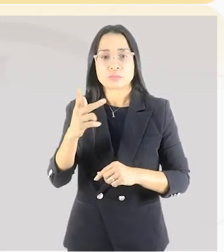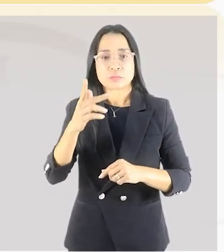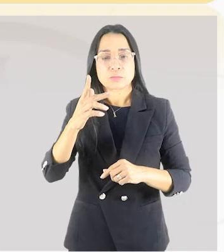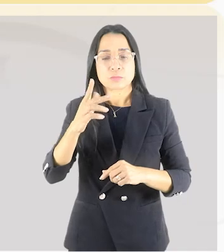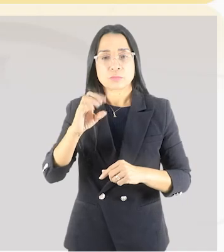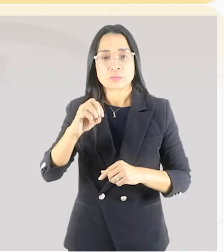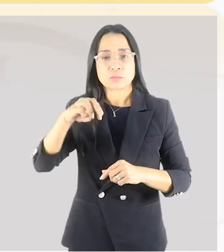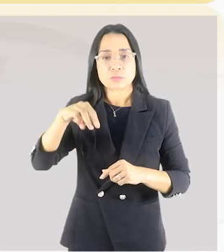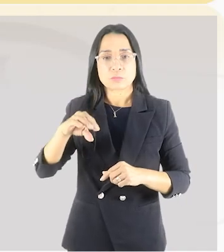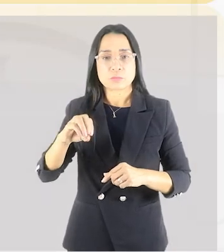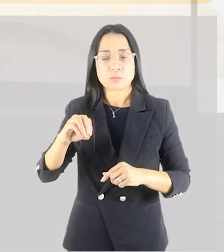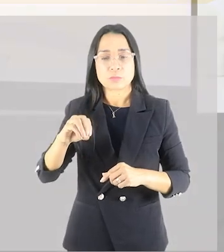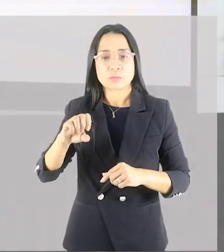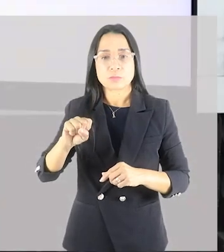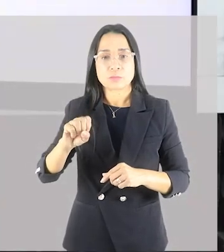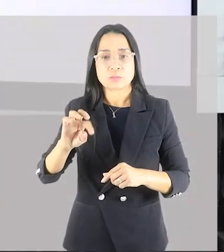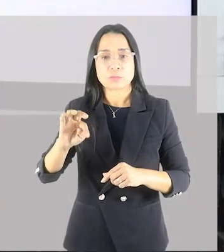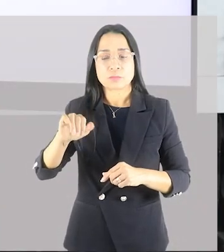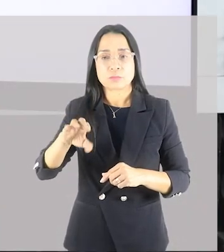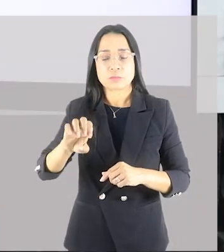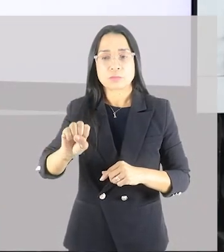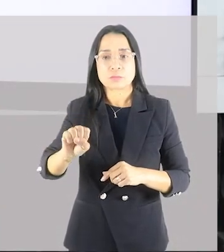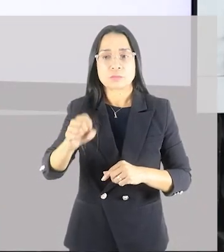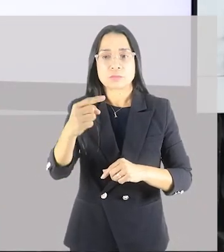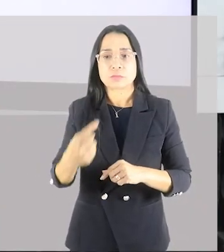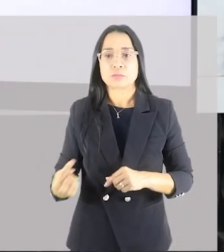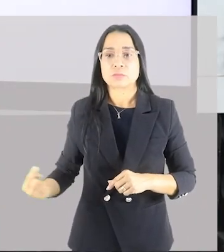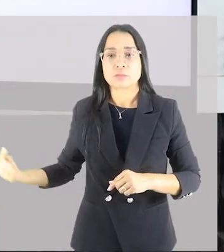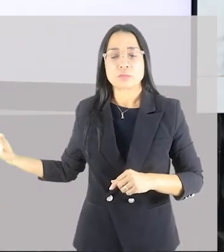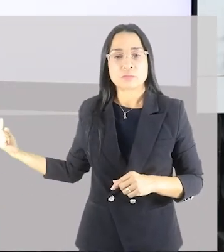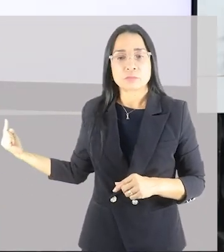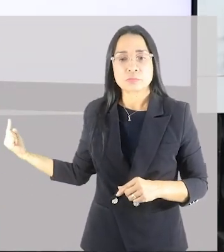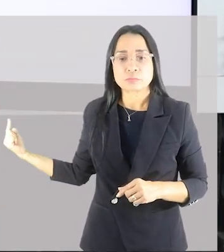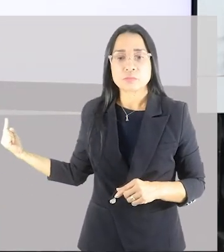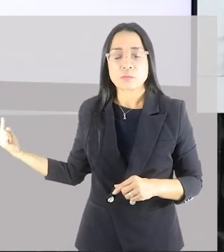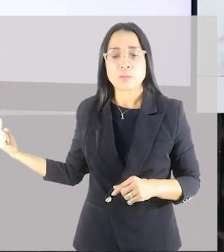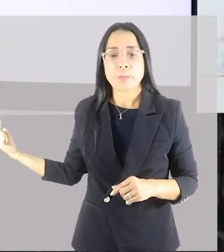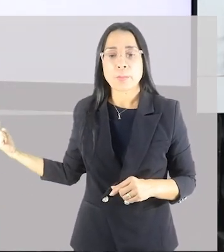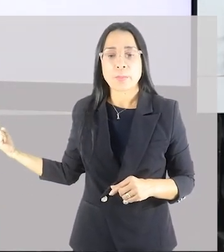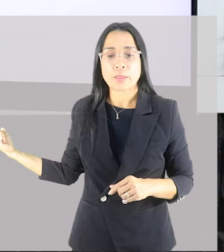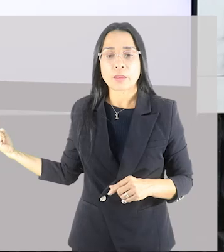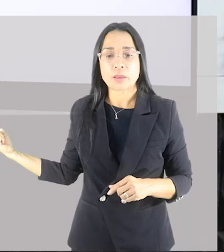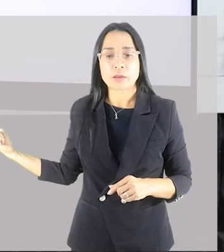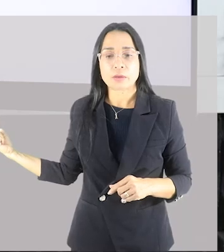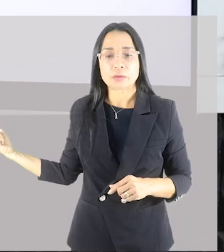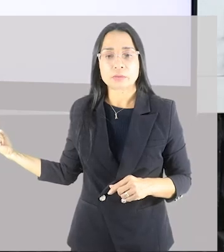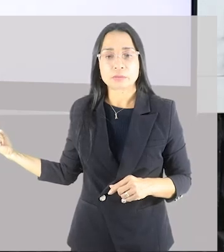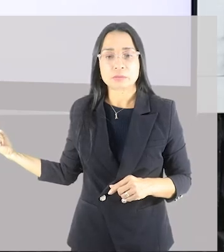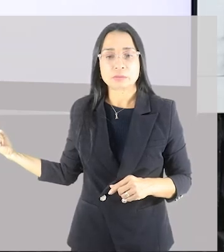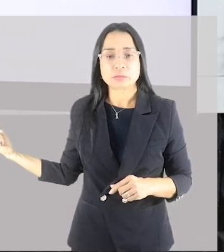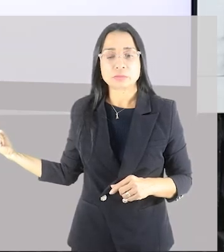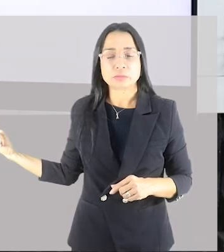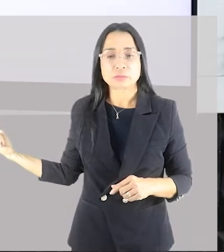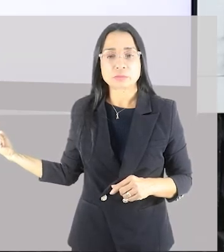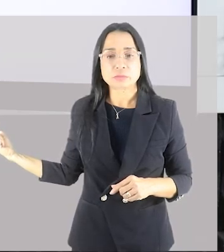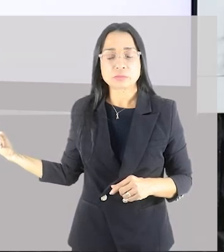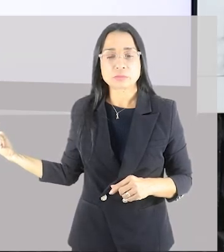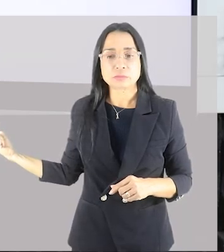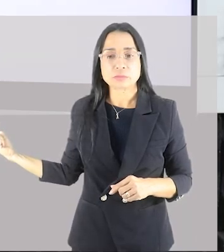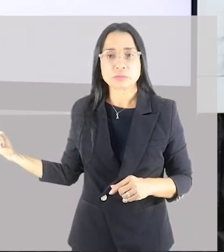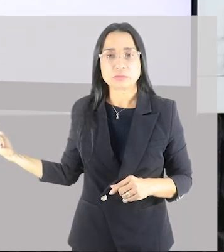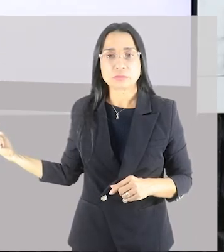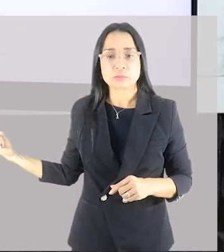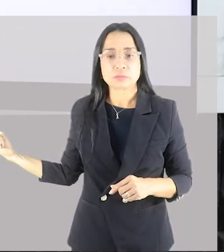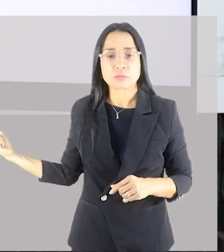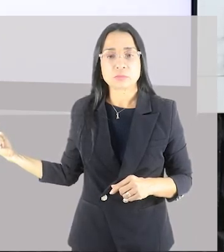mantido entre os sistemas constitutivos do organismo vivo e existente entre este e o